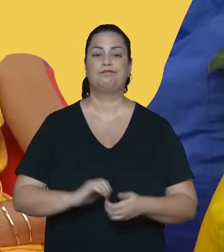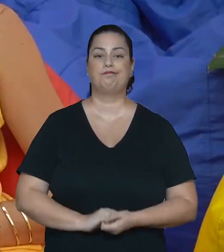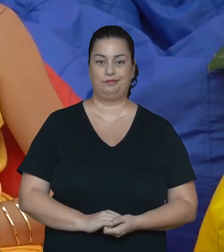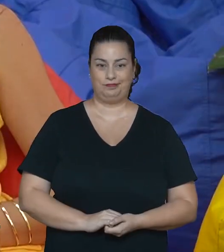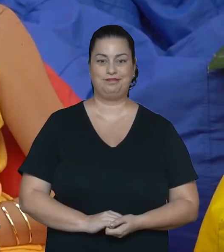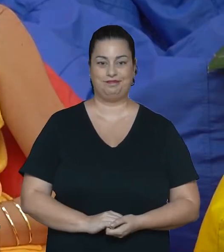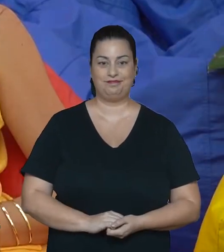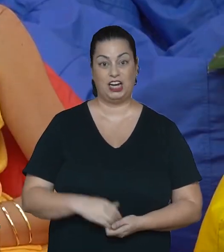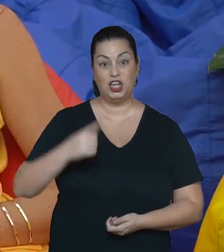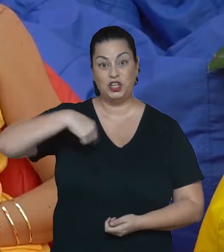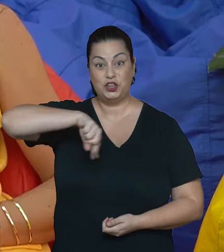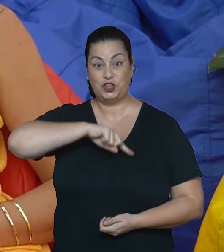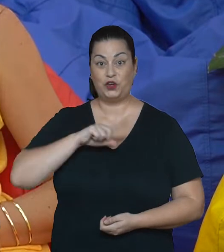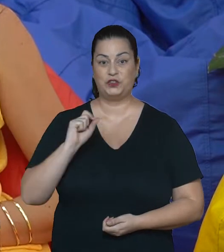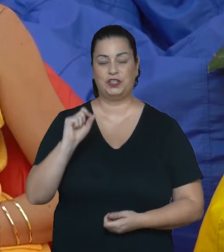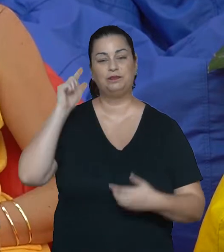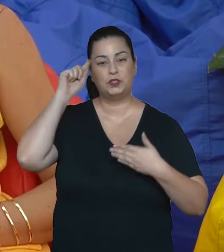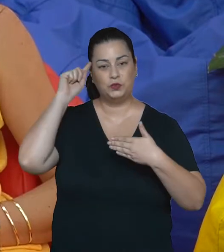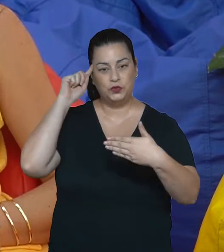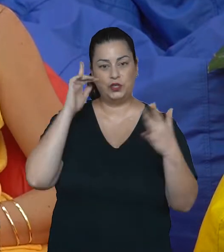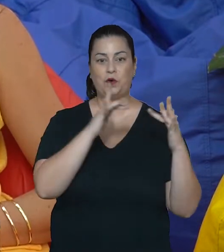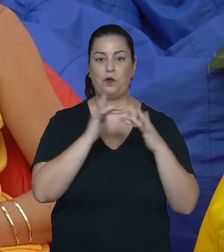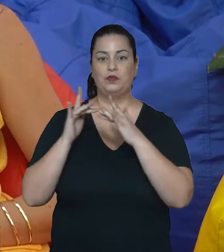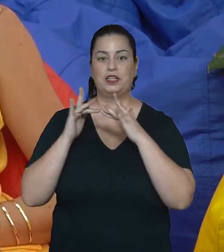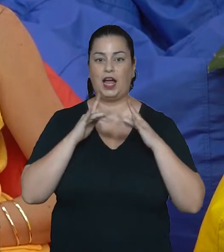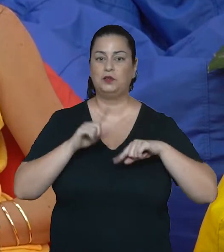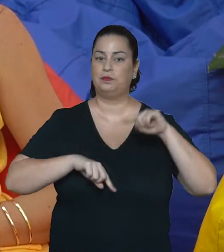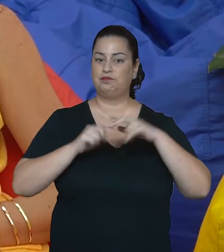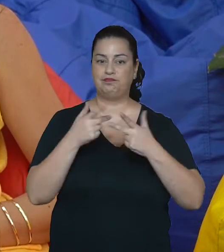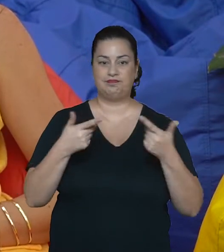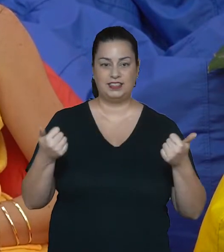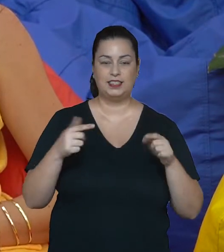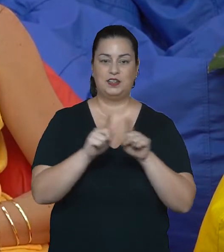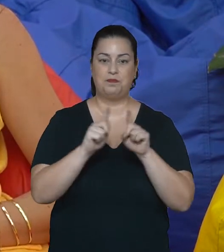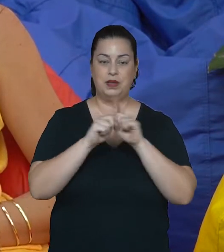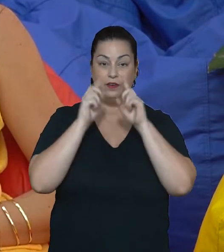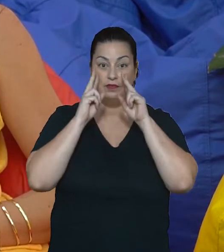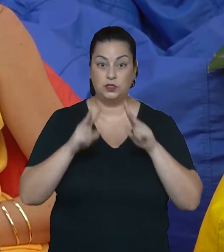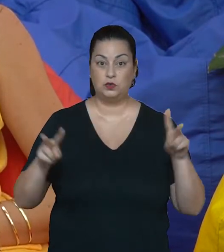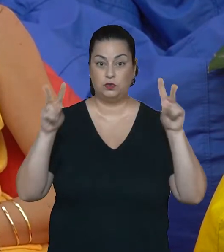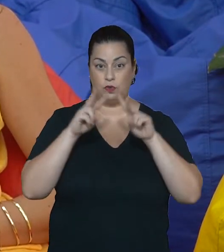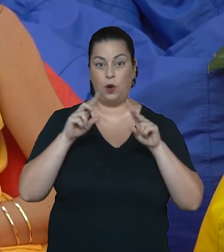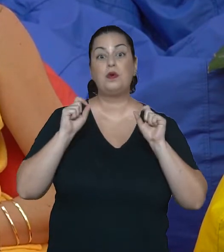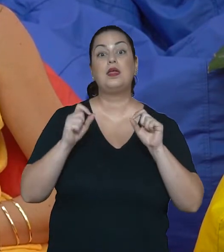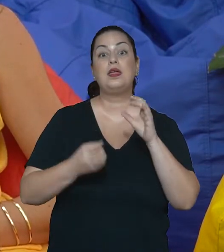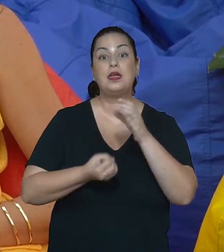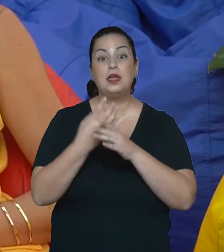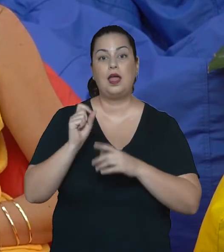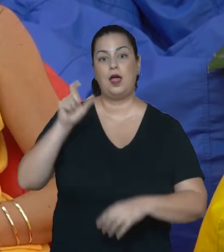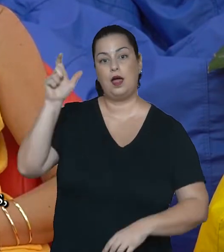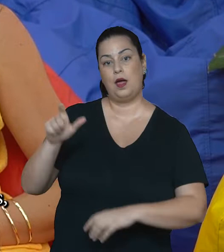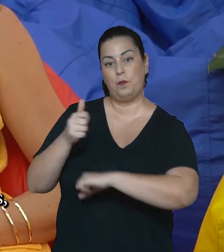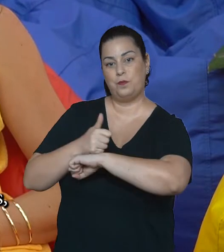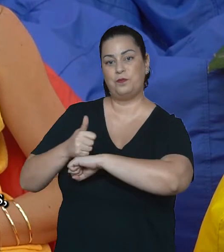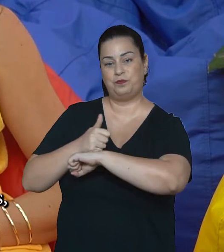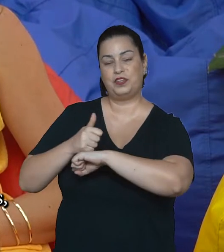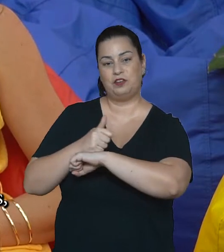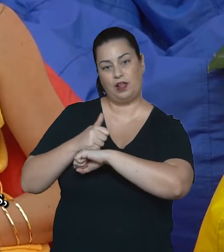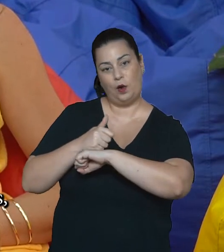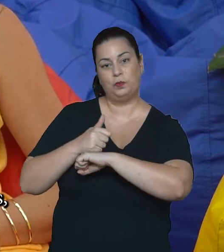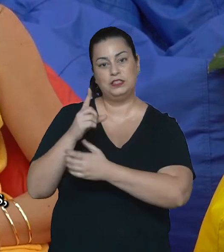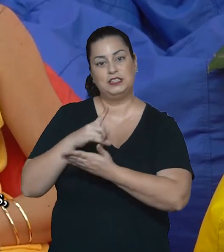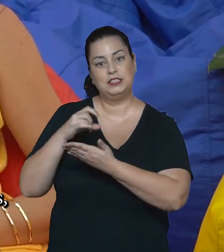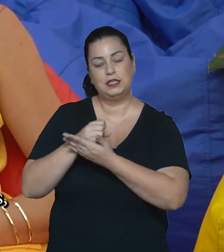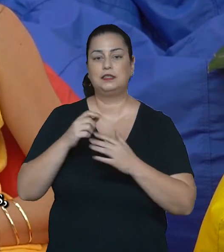No nosso dia a dia, o tempo inteiro nos deparamos com objetos e mensagens visuais que foram elaboradas por designers. Por exemplo,